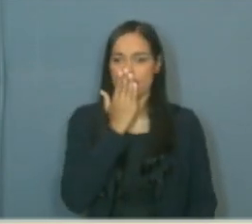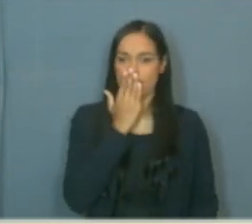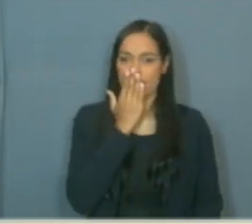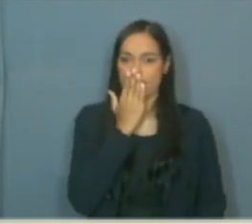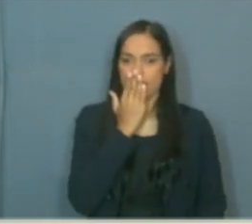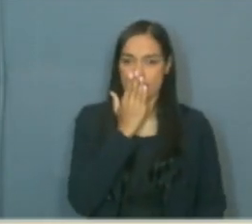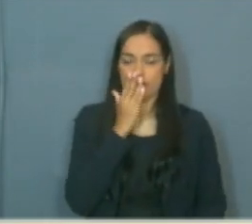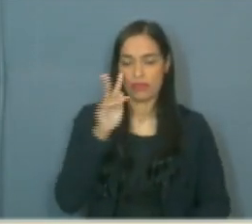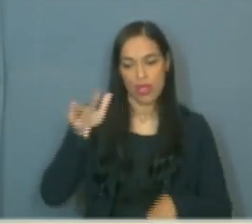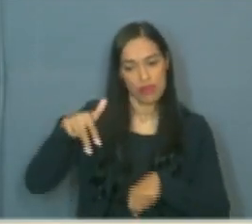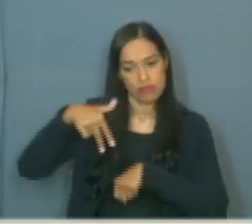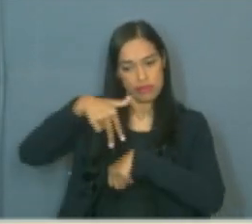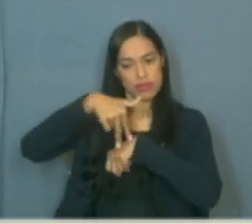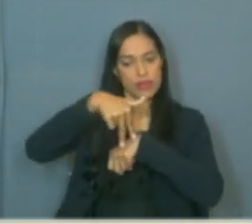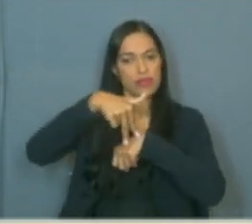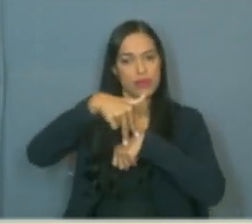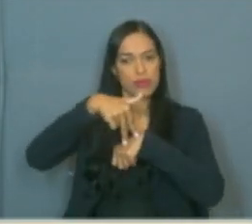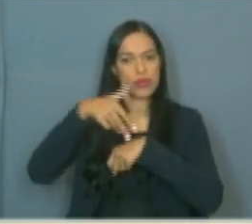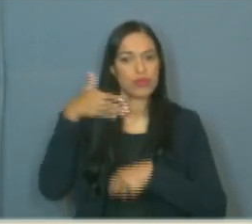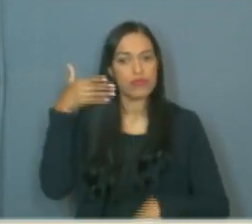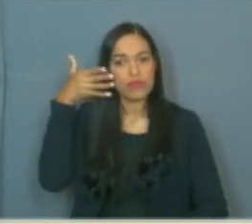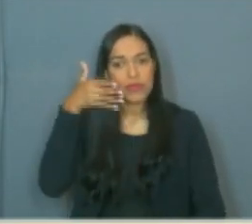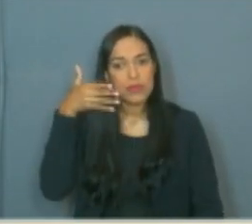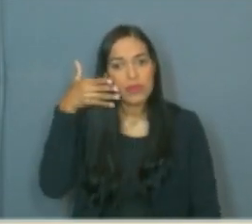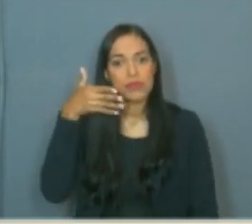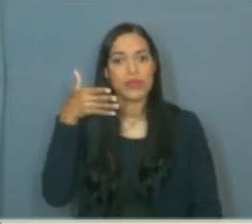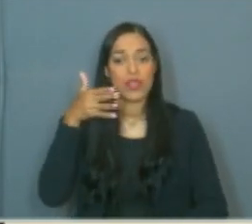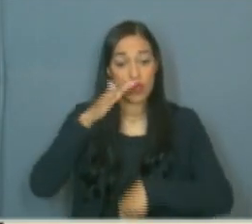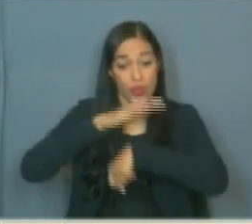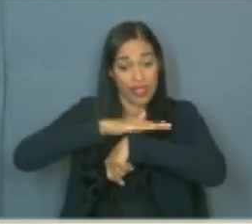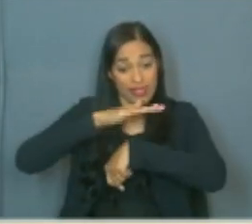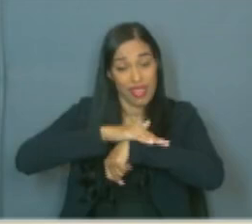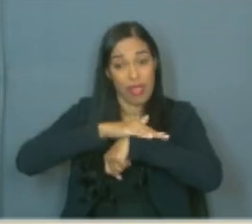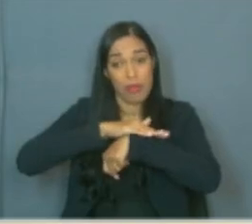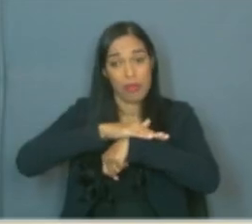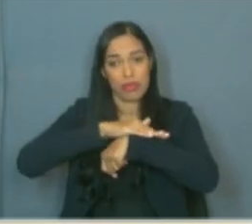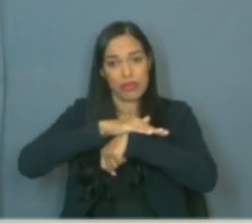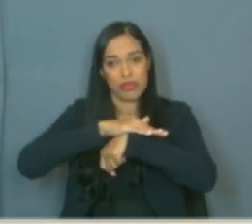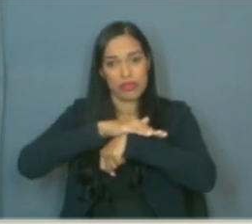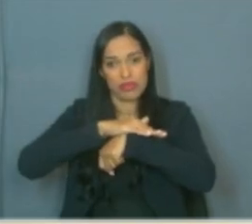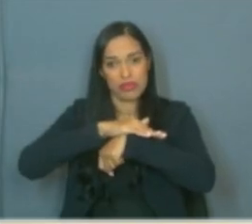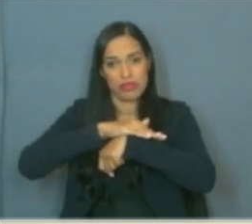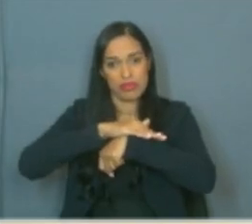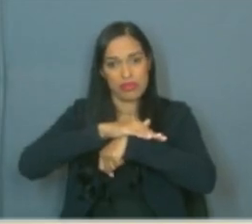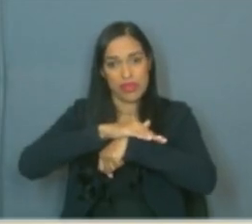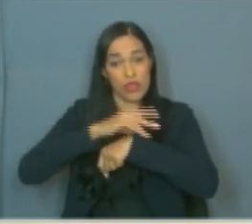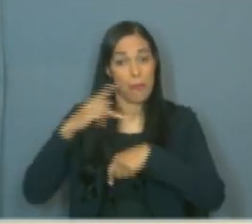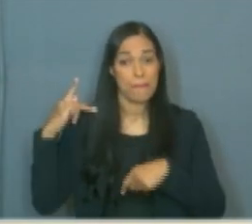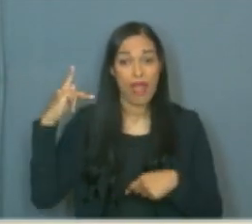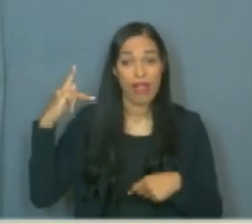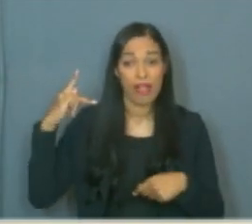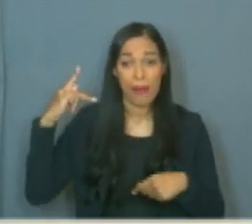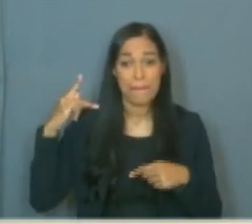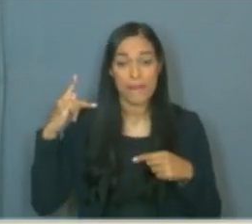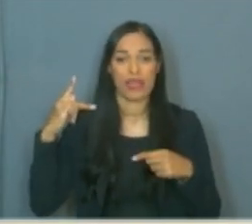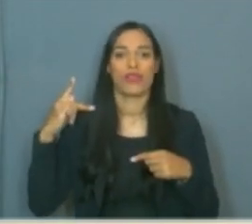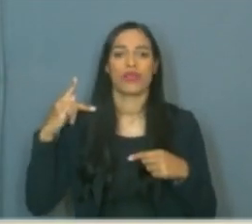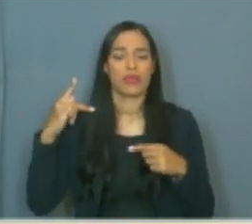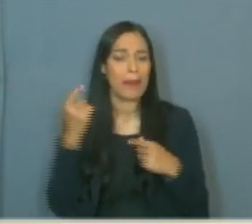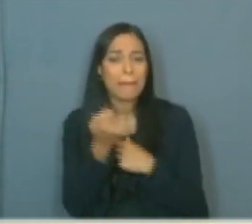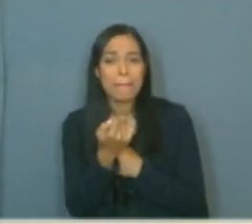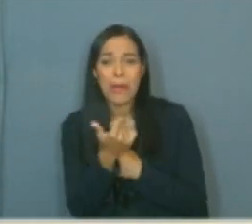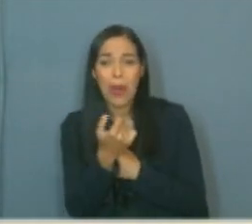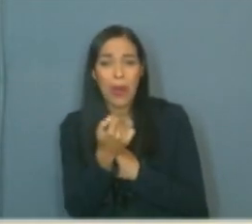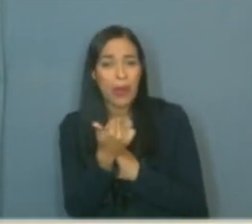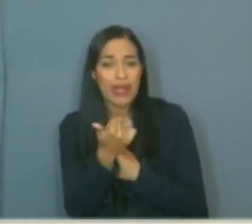Ela usava a tribuna numa casa, em um tempo em que havia ainda poucas parlamentares